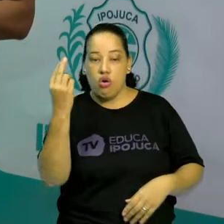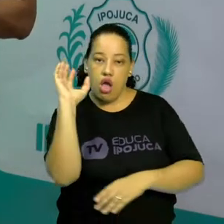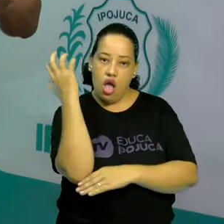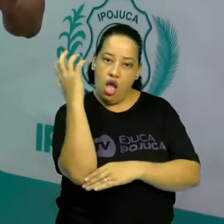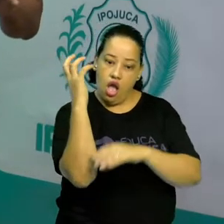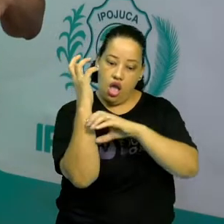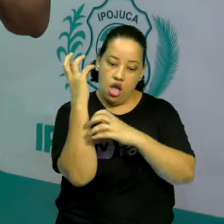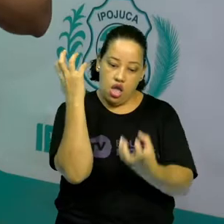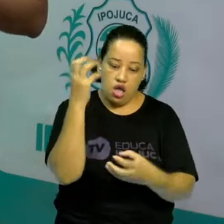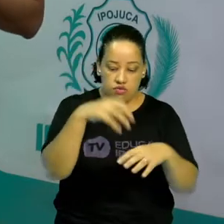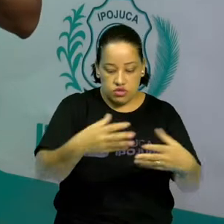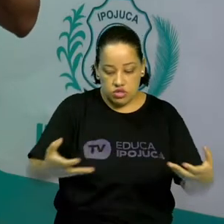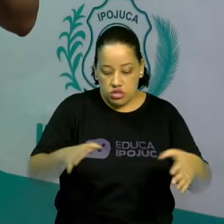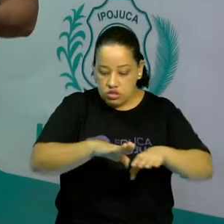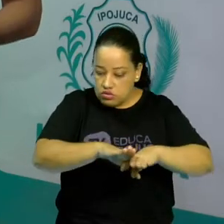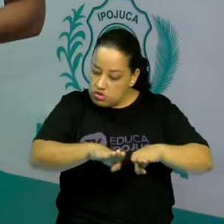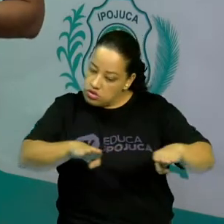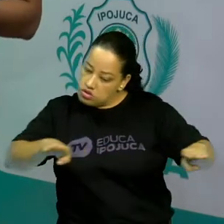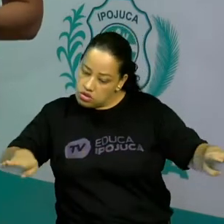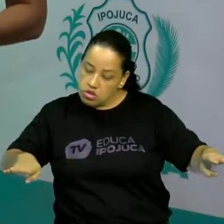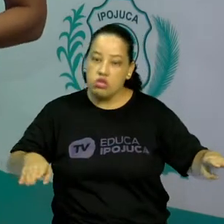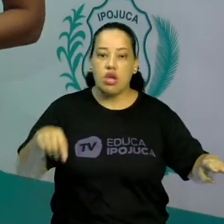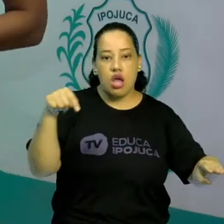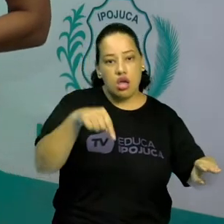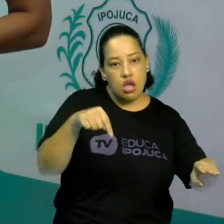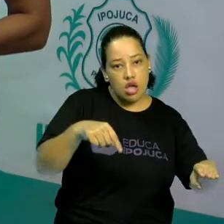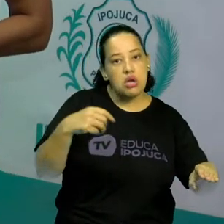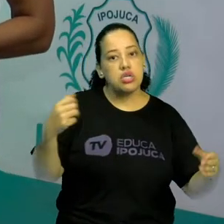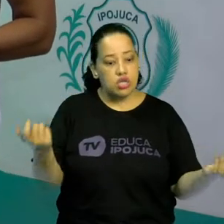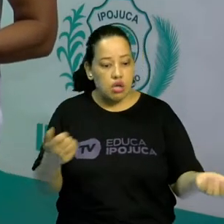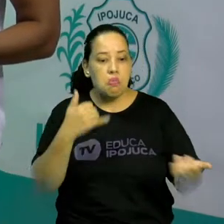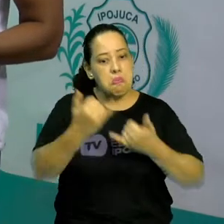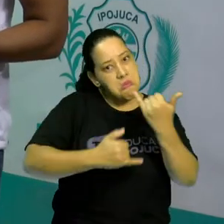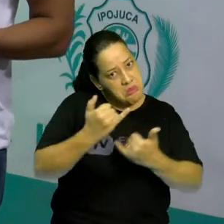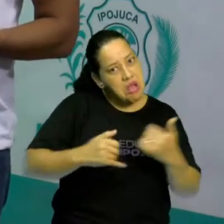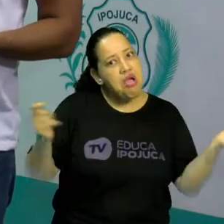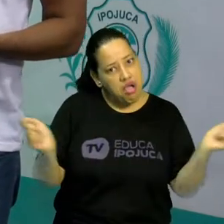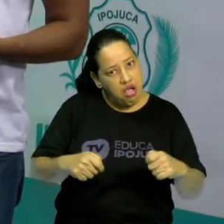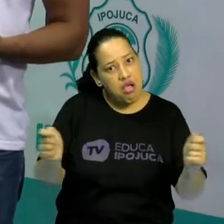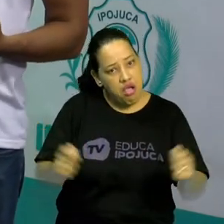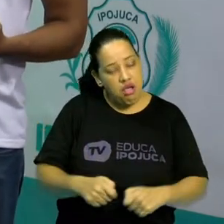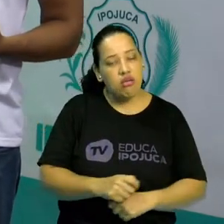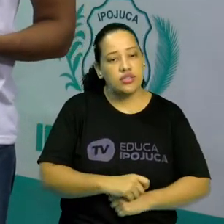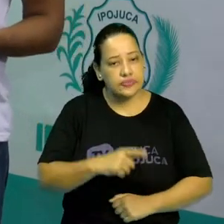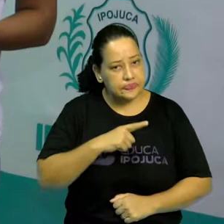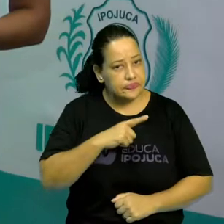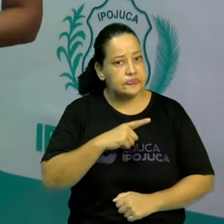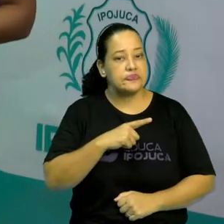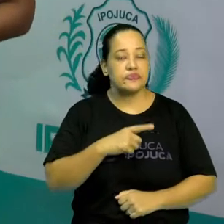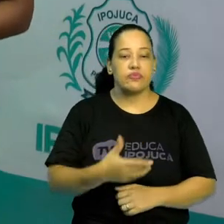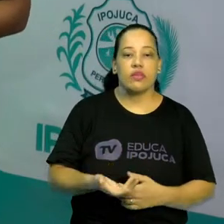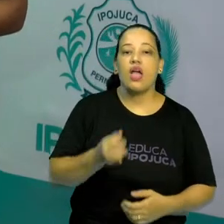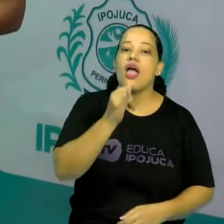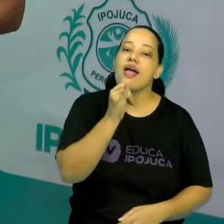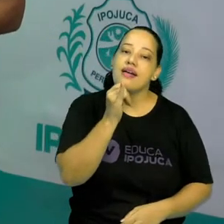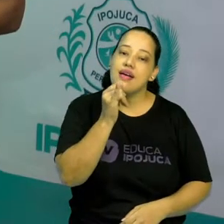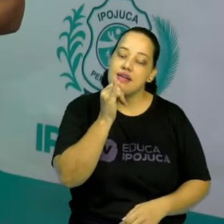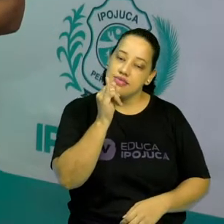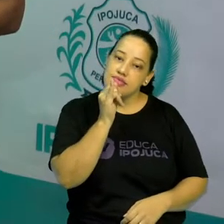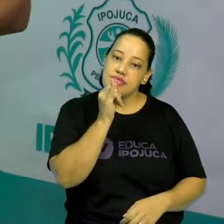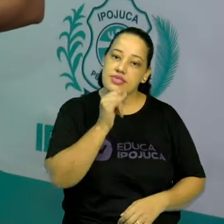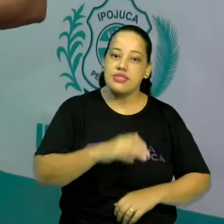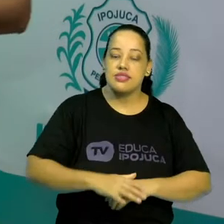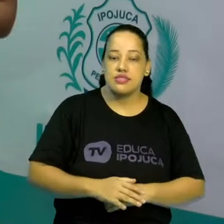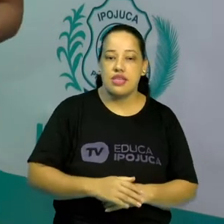Então, qualquer superfície plana aonde pudesse ser executado o jogo. Um exemplo de um jogo que pode ser